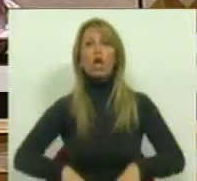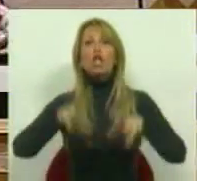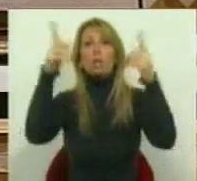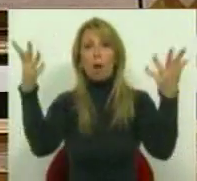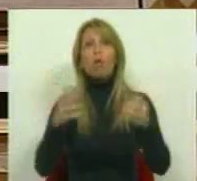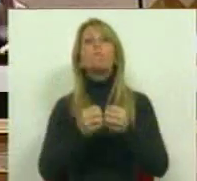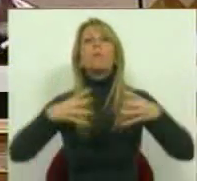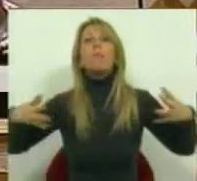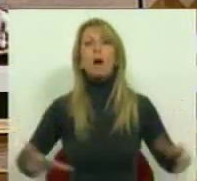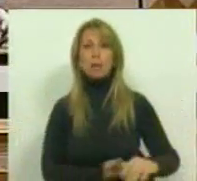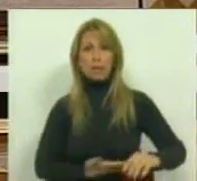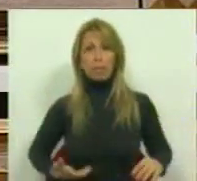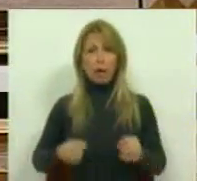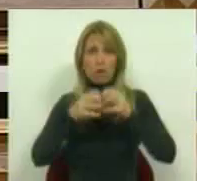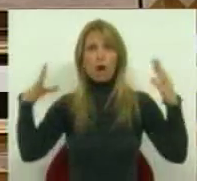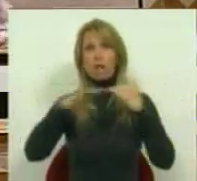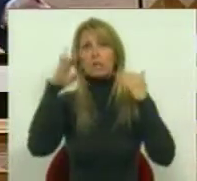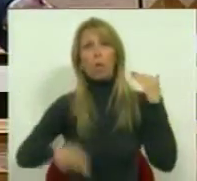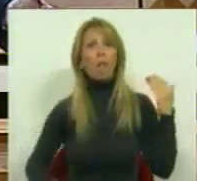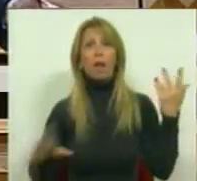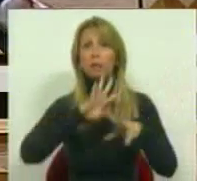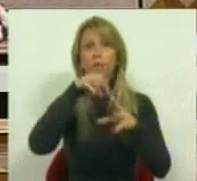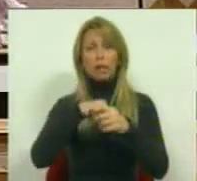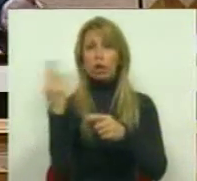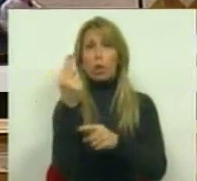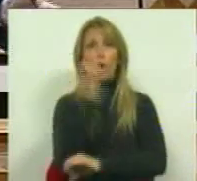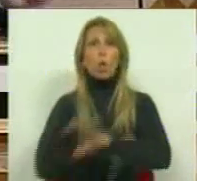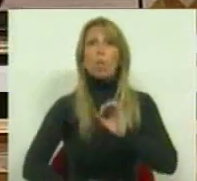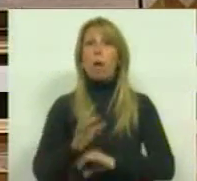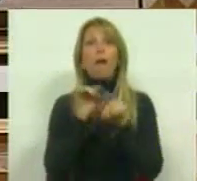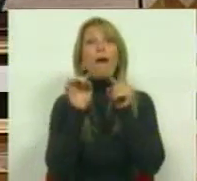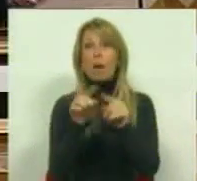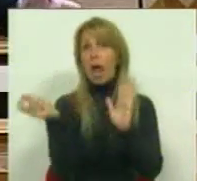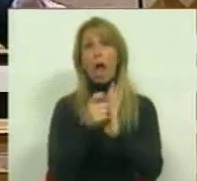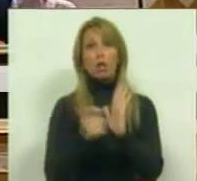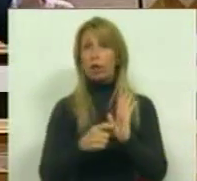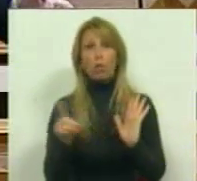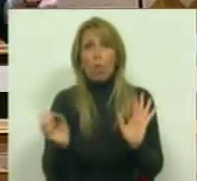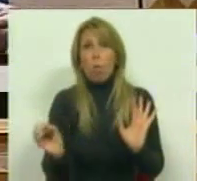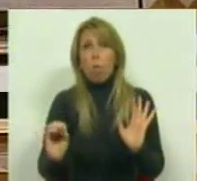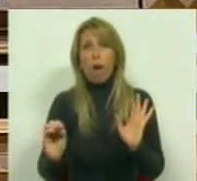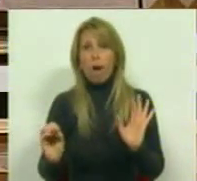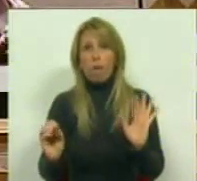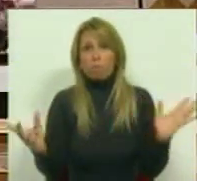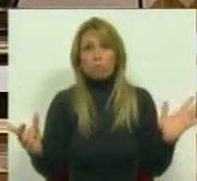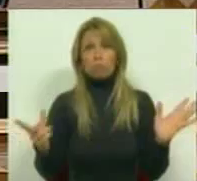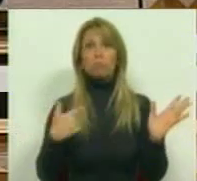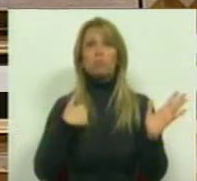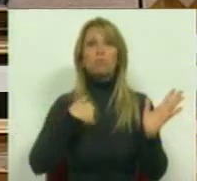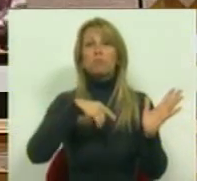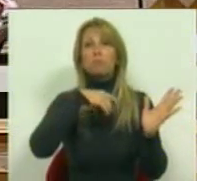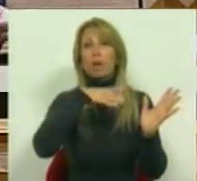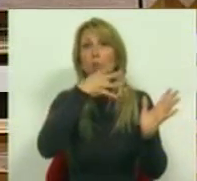desemprego, aumento das desigualdades na União Europeia. Não teve para isso nenhuma agenda, não teve para isso nenhuma receita. Continua